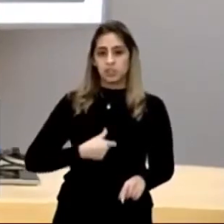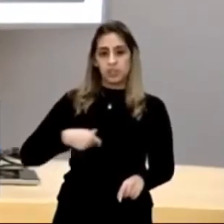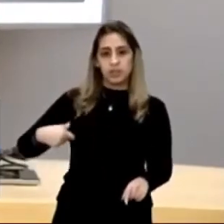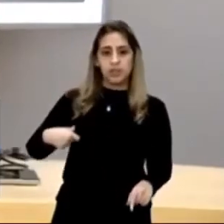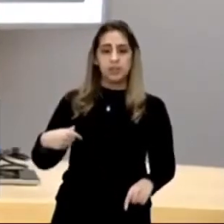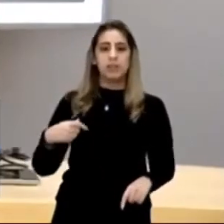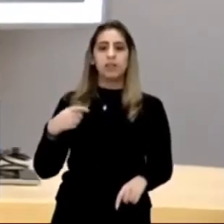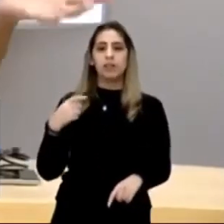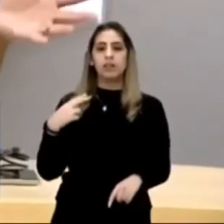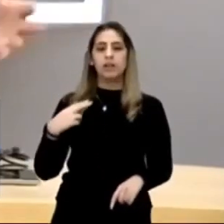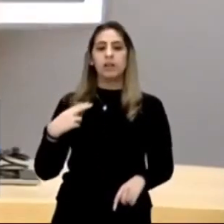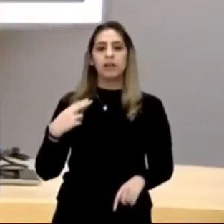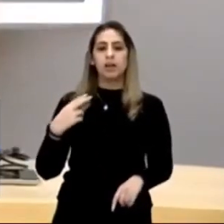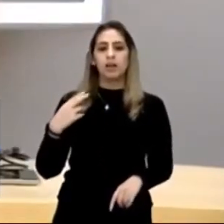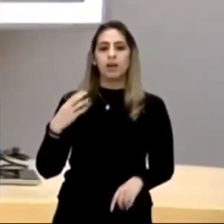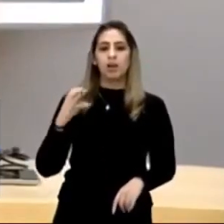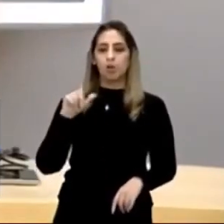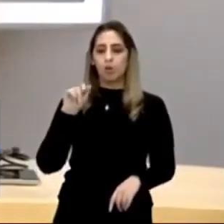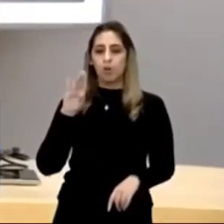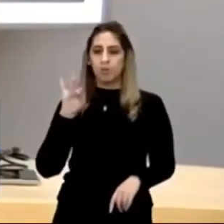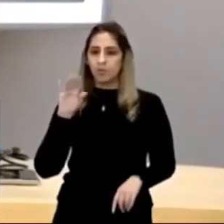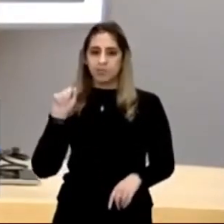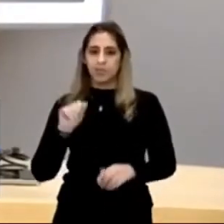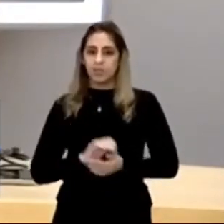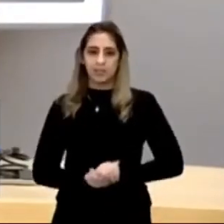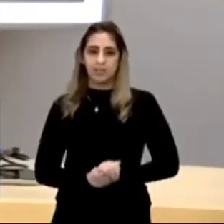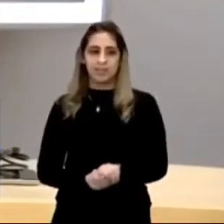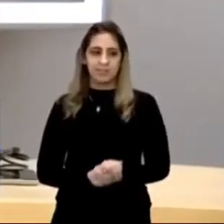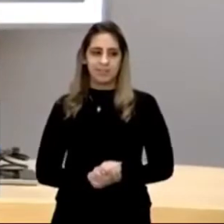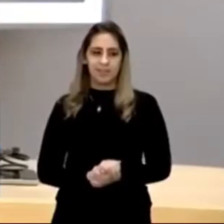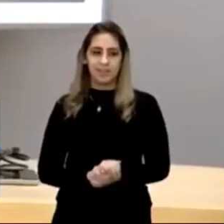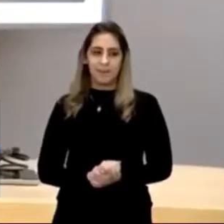Colômbia, que mais a oeste, que era propriedade,